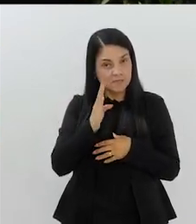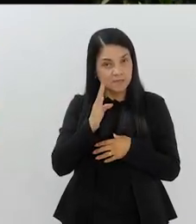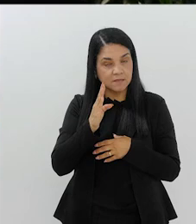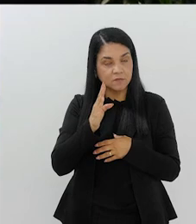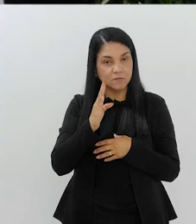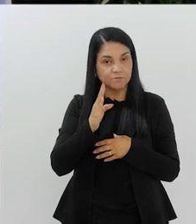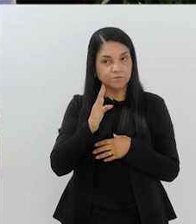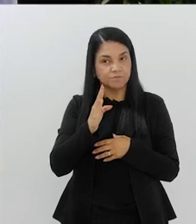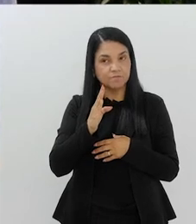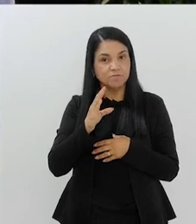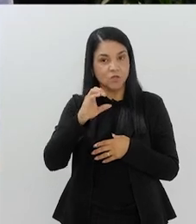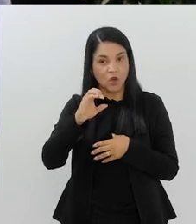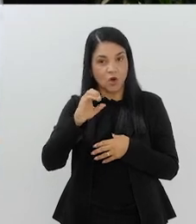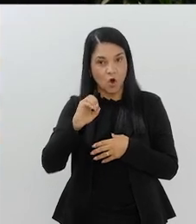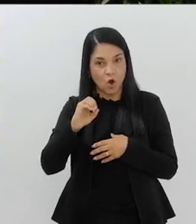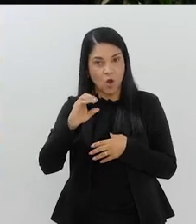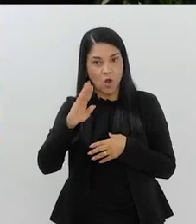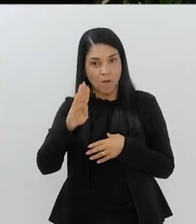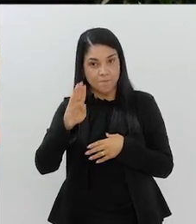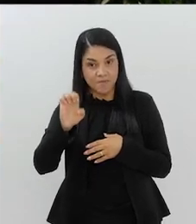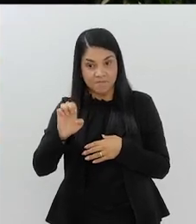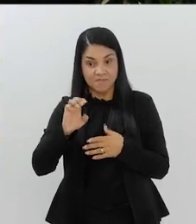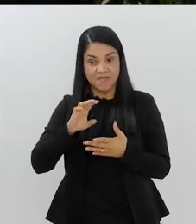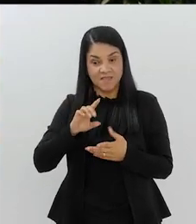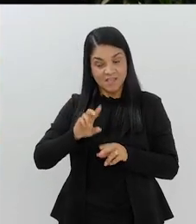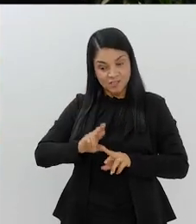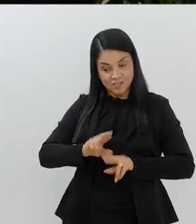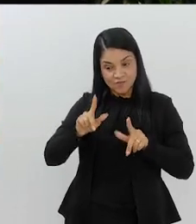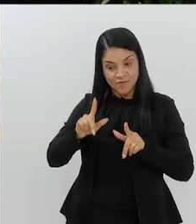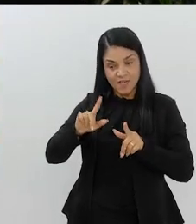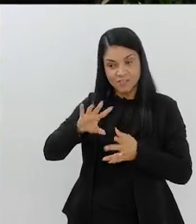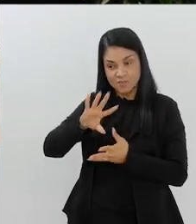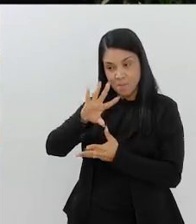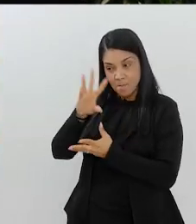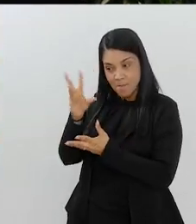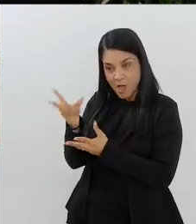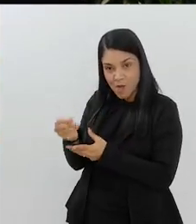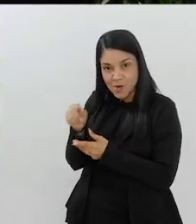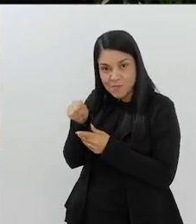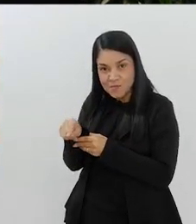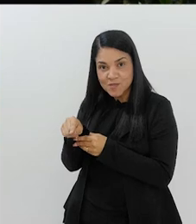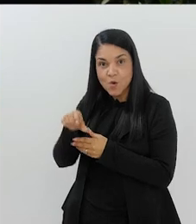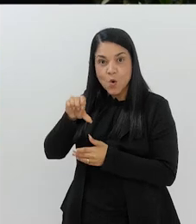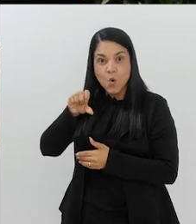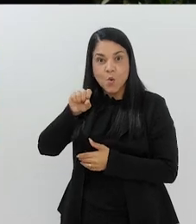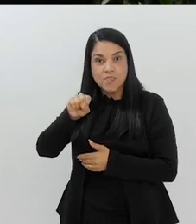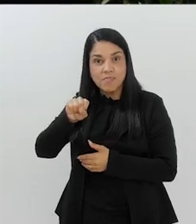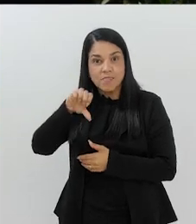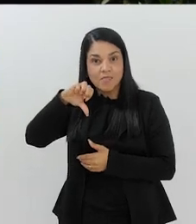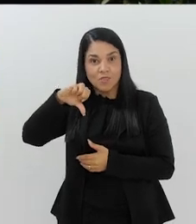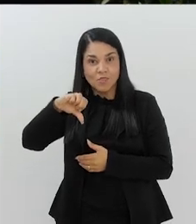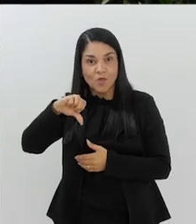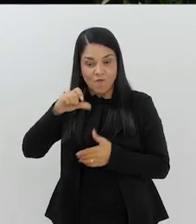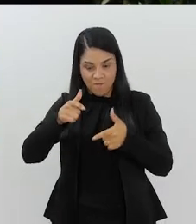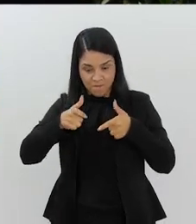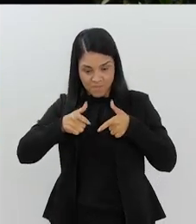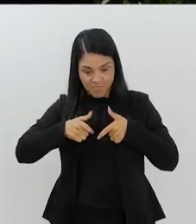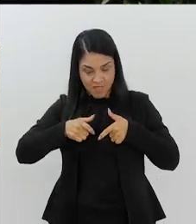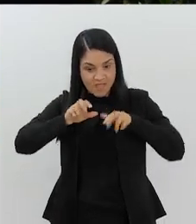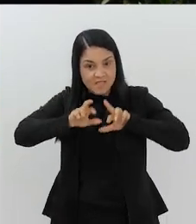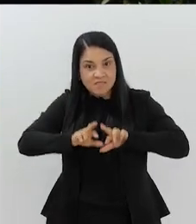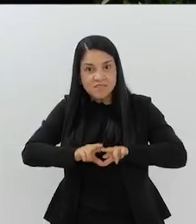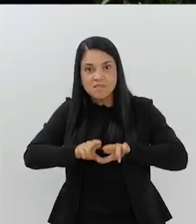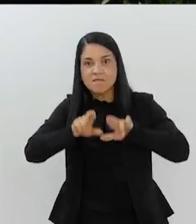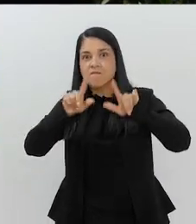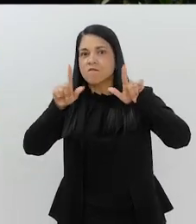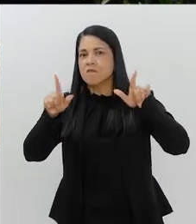Brasileiro, mas, na Paralimpíada, foram 89 medalhas. Então, é muito